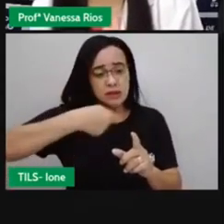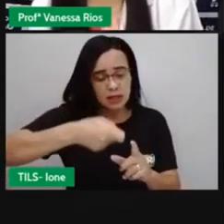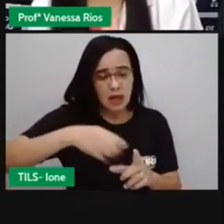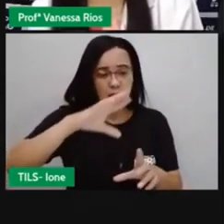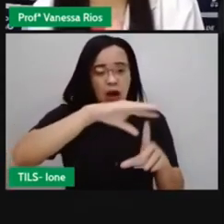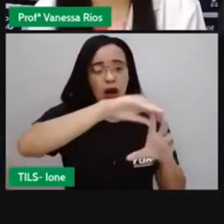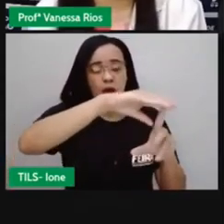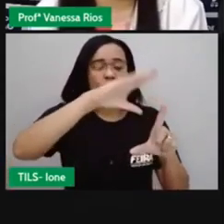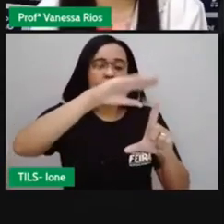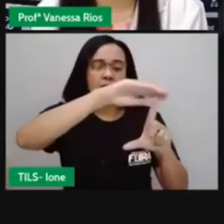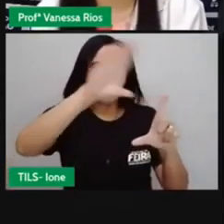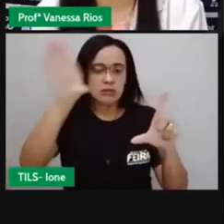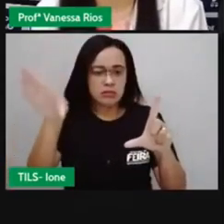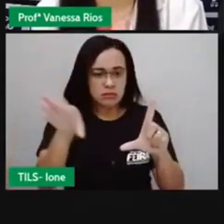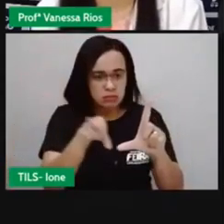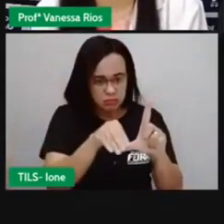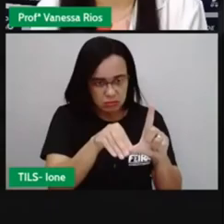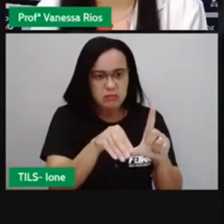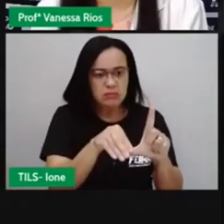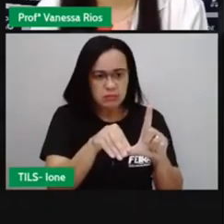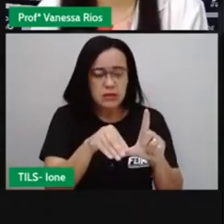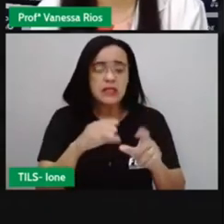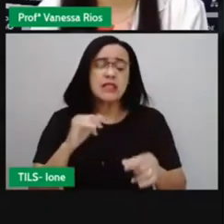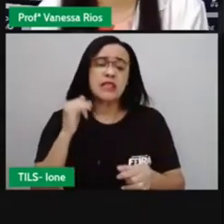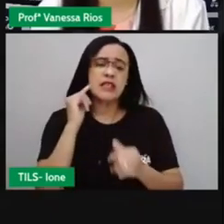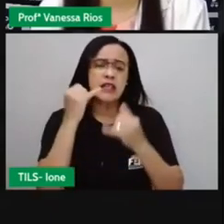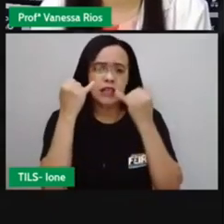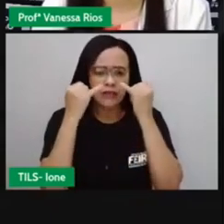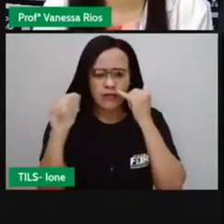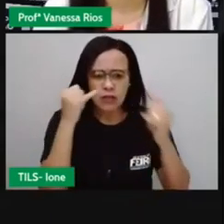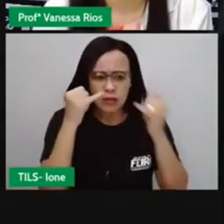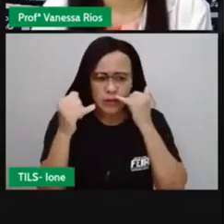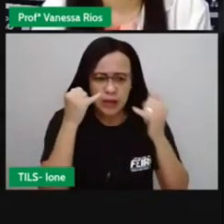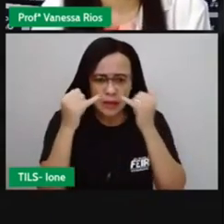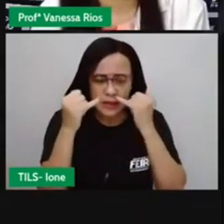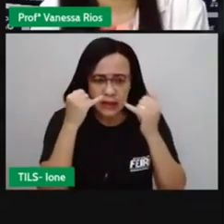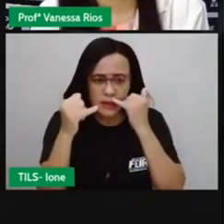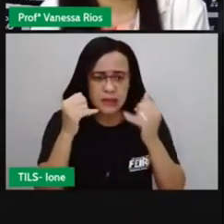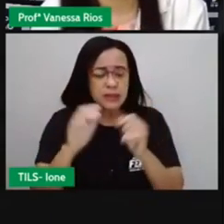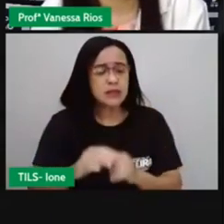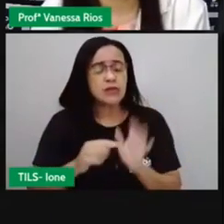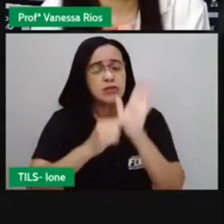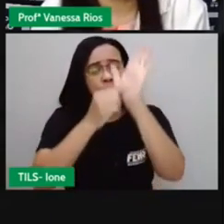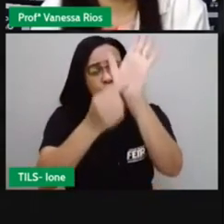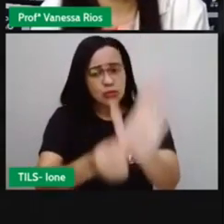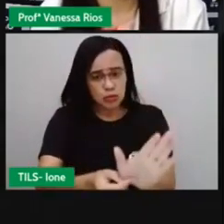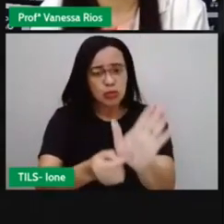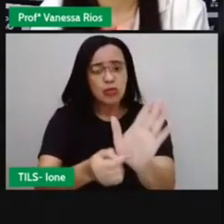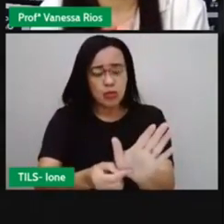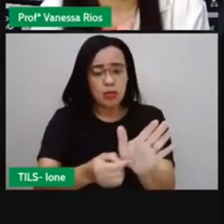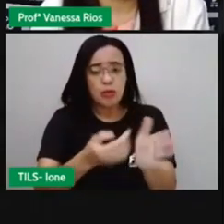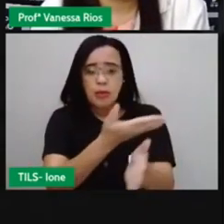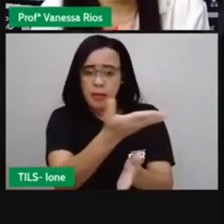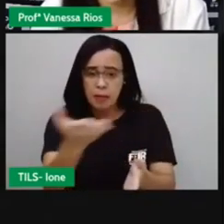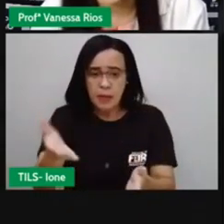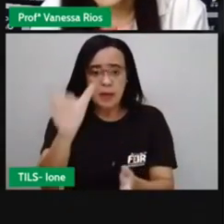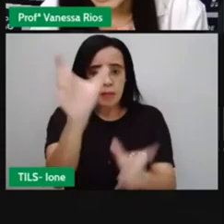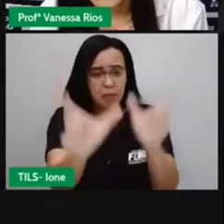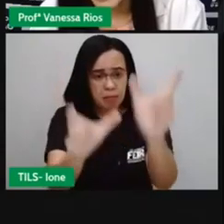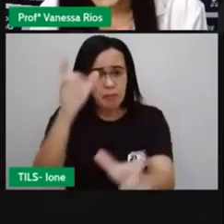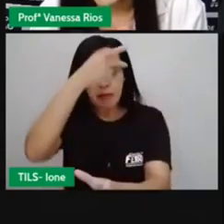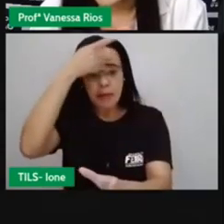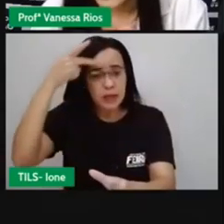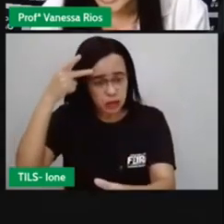informação, além de trazer aí informação quando se apresenta ao leitor, a quem o